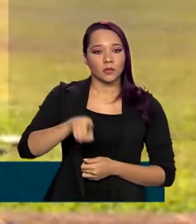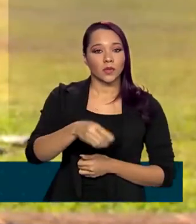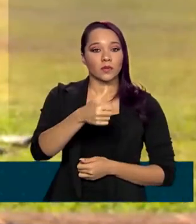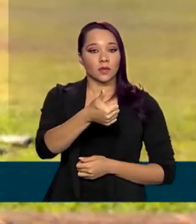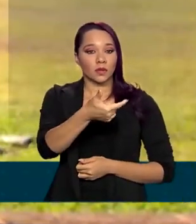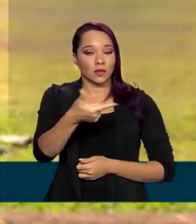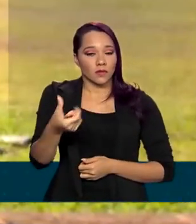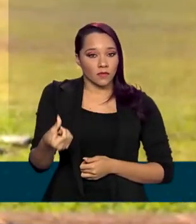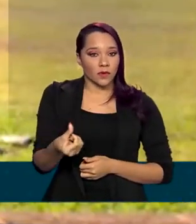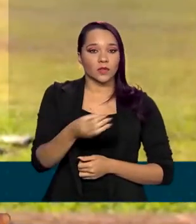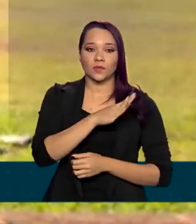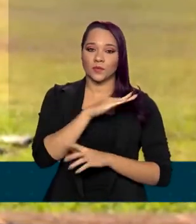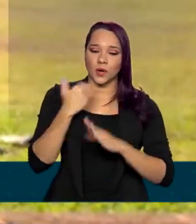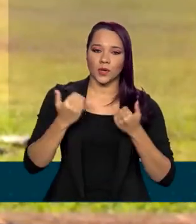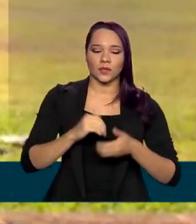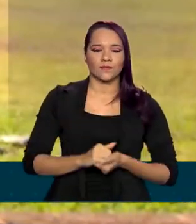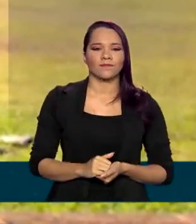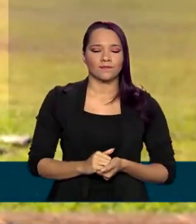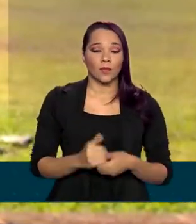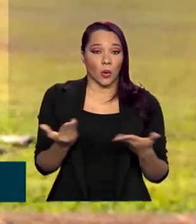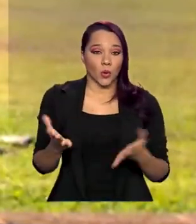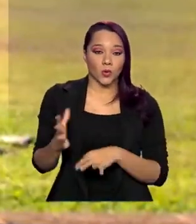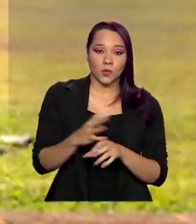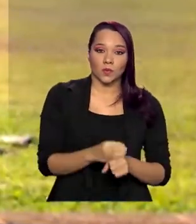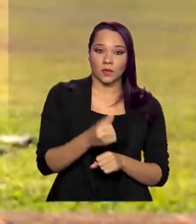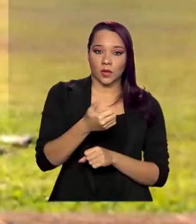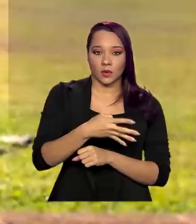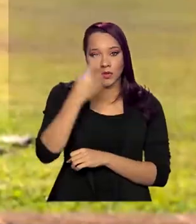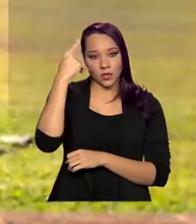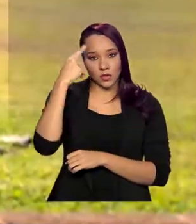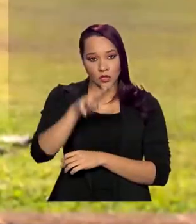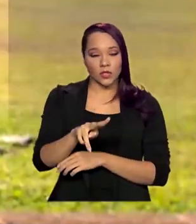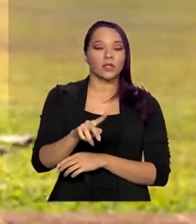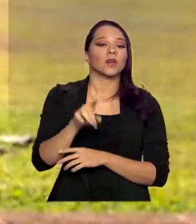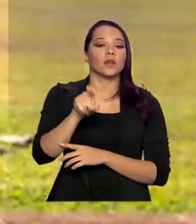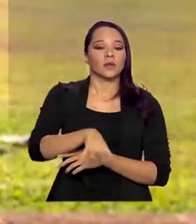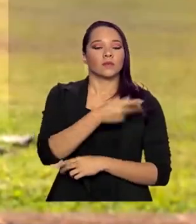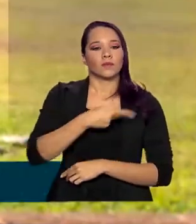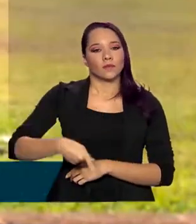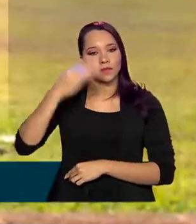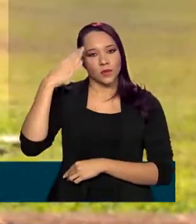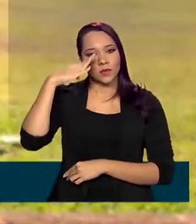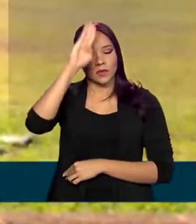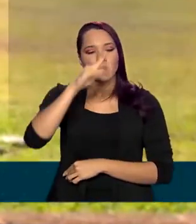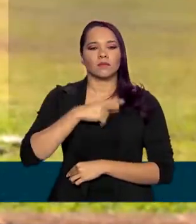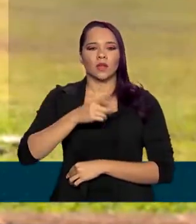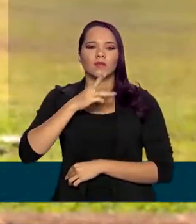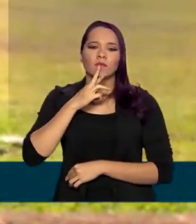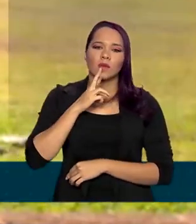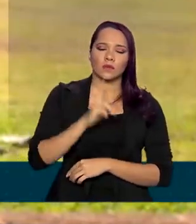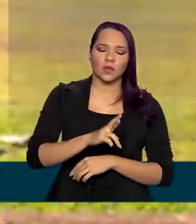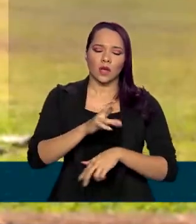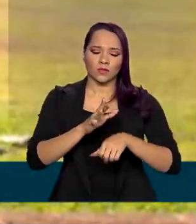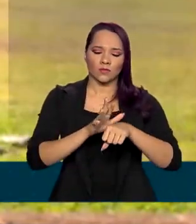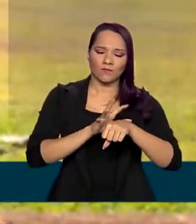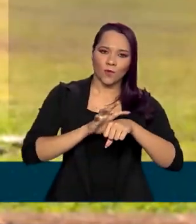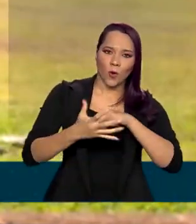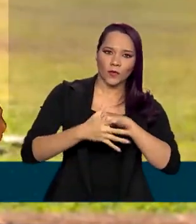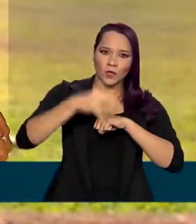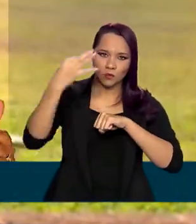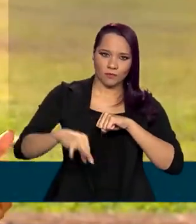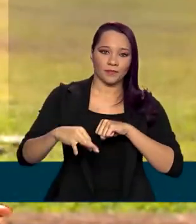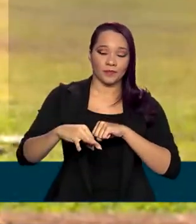óbitos. E hoje faz 14 dias desde que o presidente Jair Bolsonaro teve o resultado positivo para a Covid.